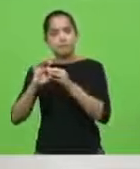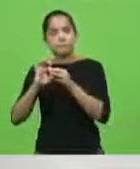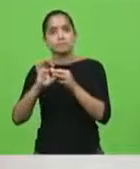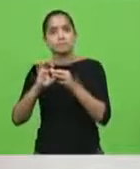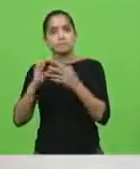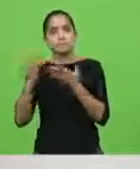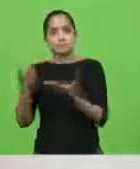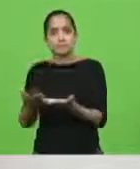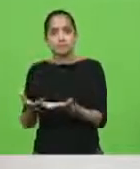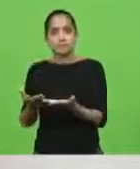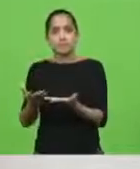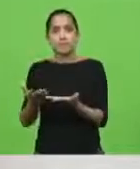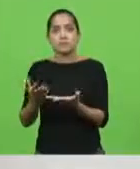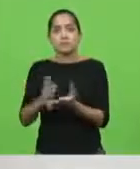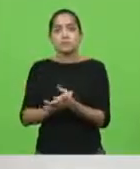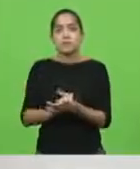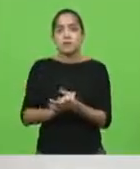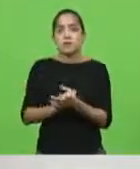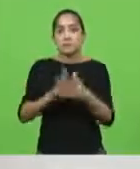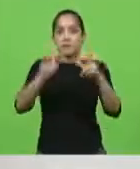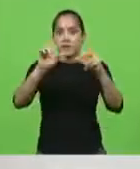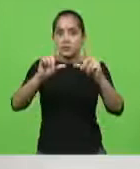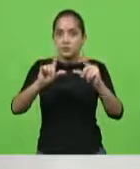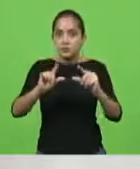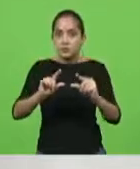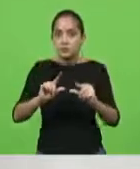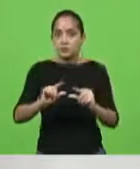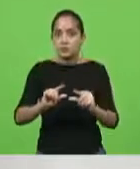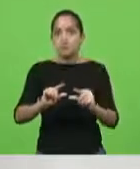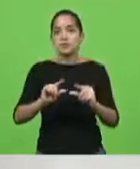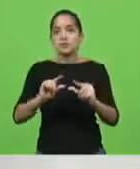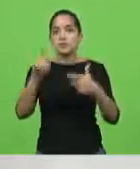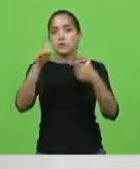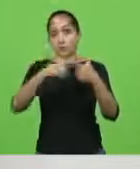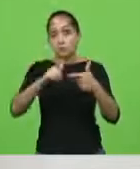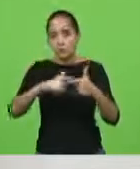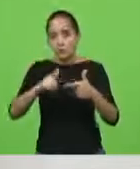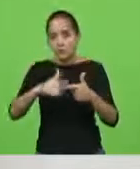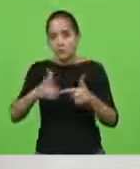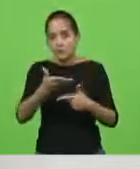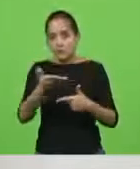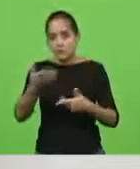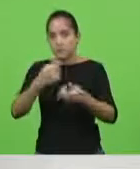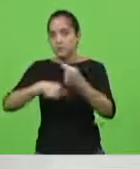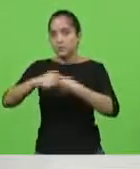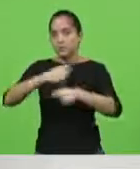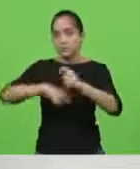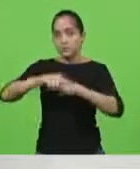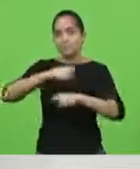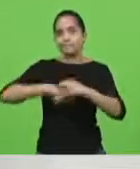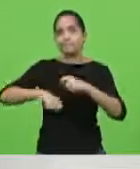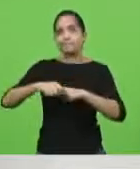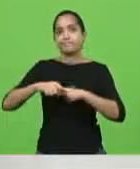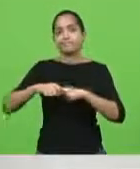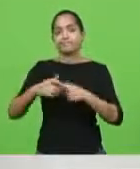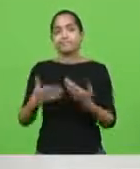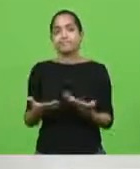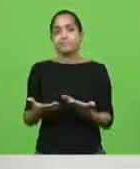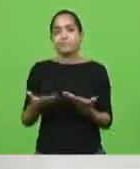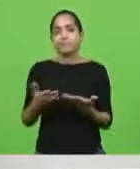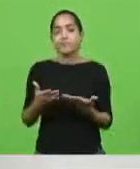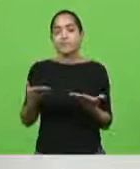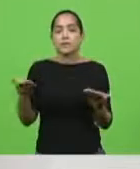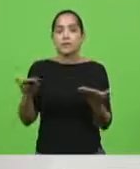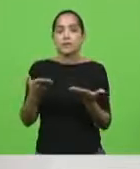dos impactos na economia promovidos pela COVID. E eu quero aqui retratar